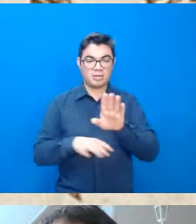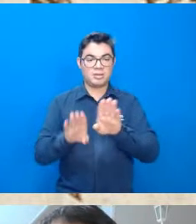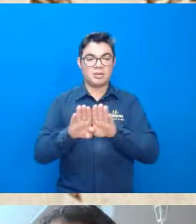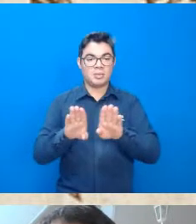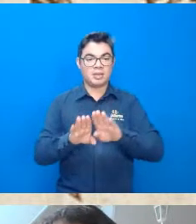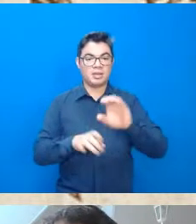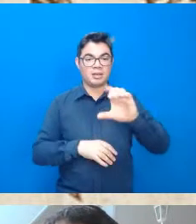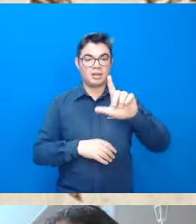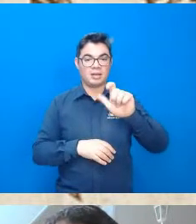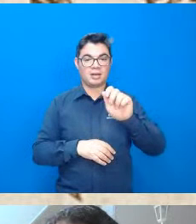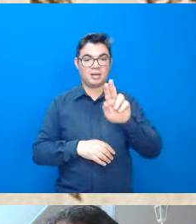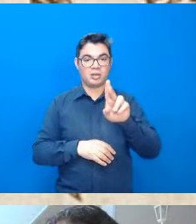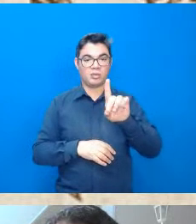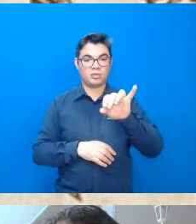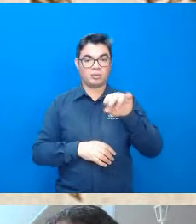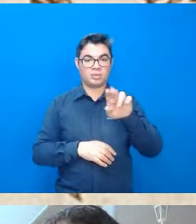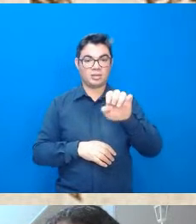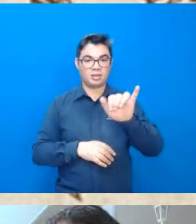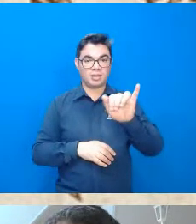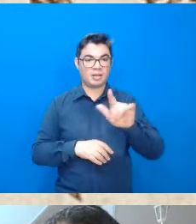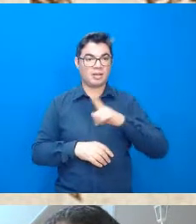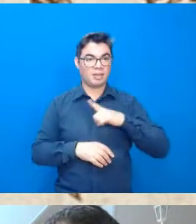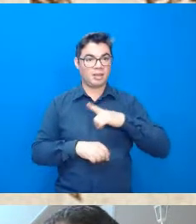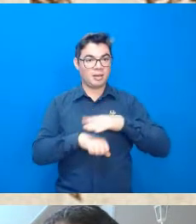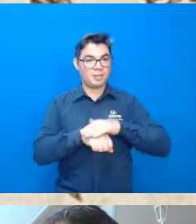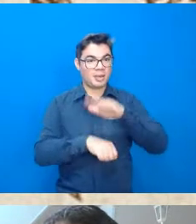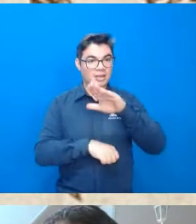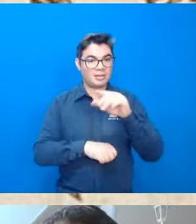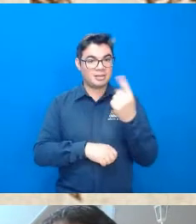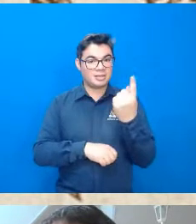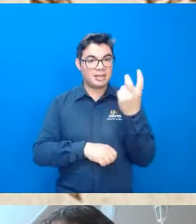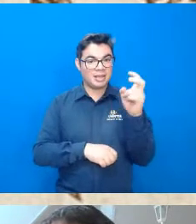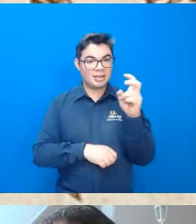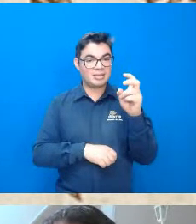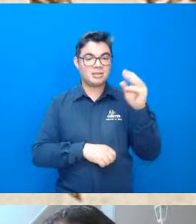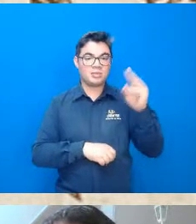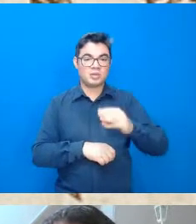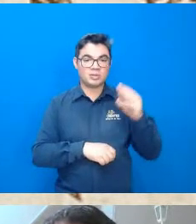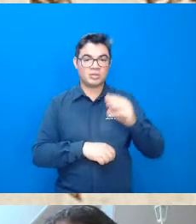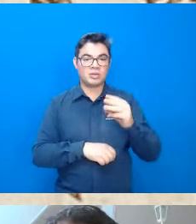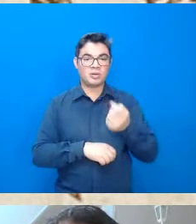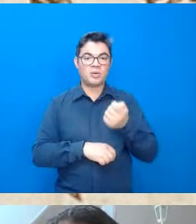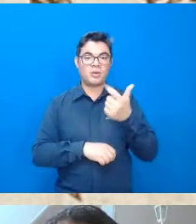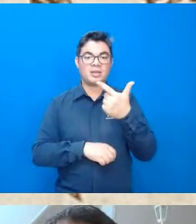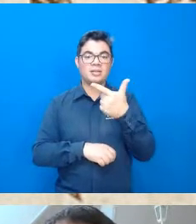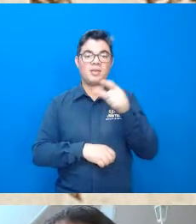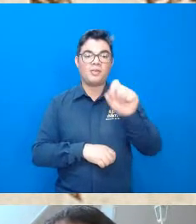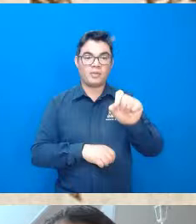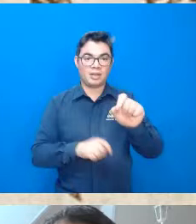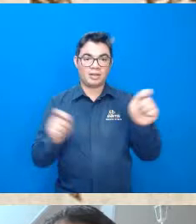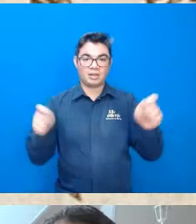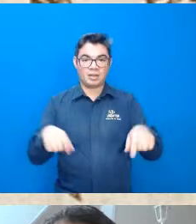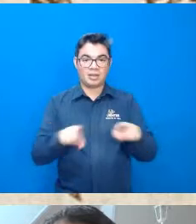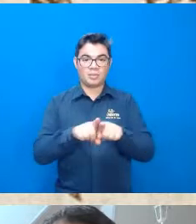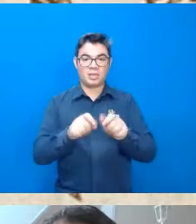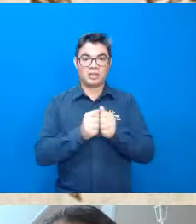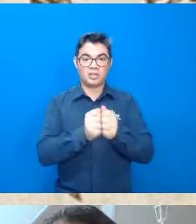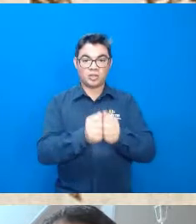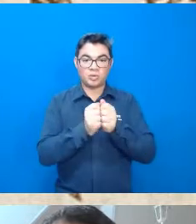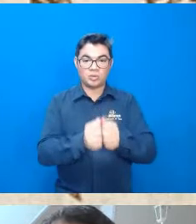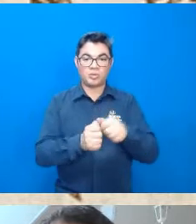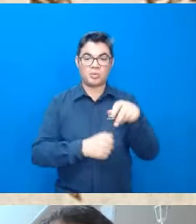temos aí mais uns 15 minutinhos quase 20 né professora Nicole que a gente consegue junto com a professora